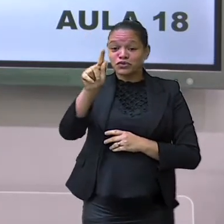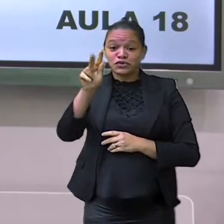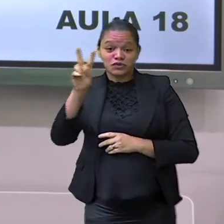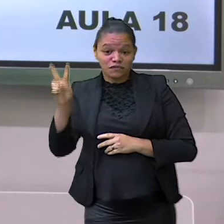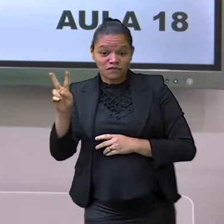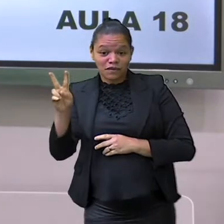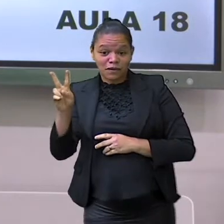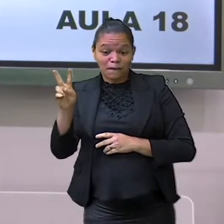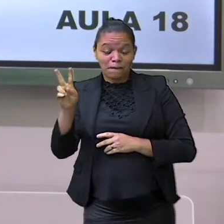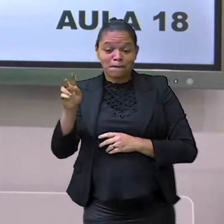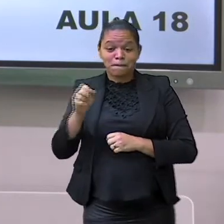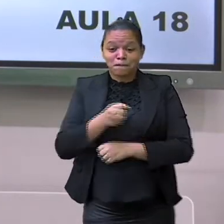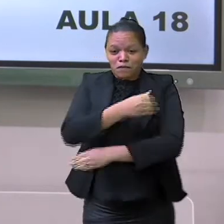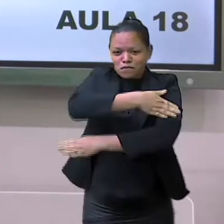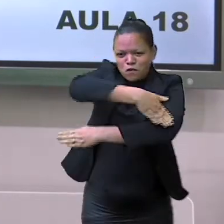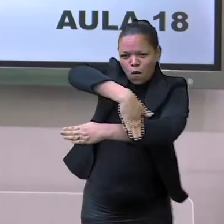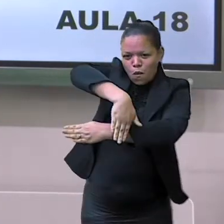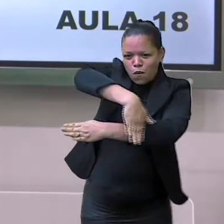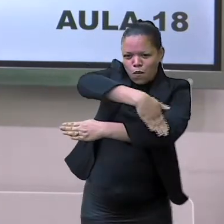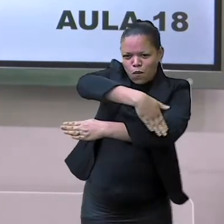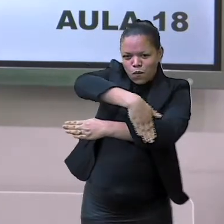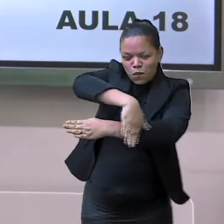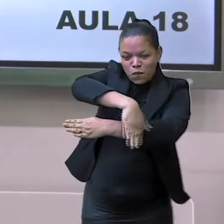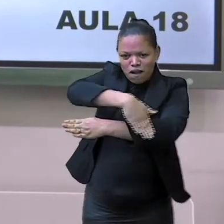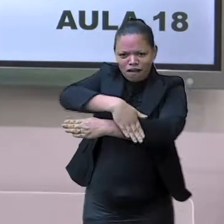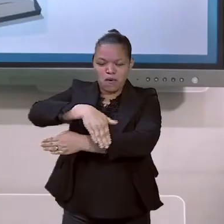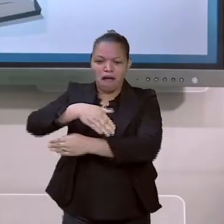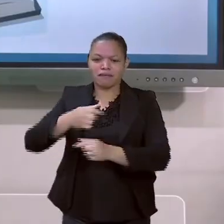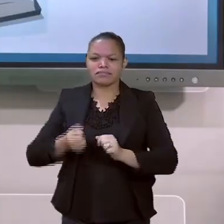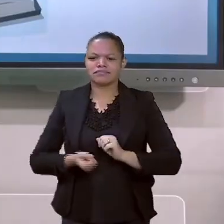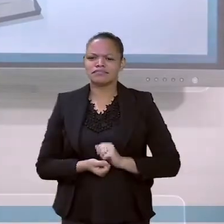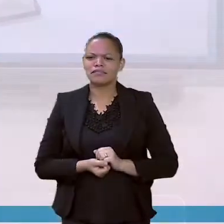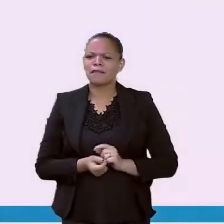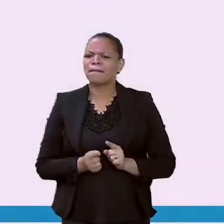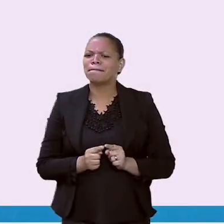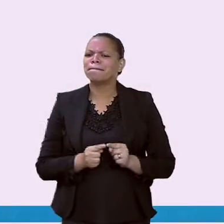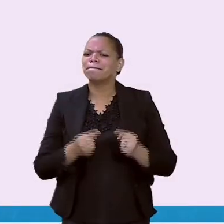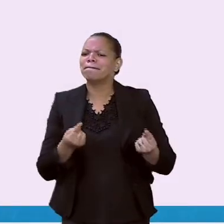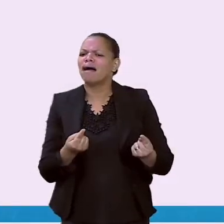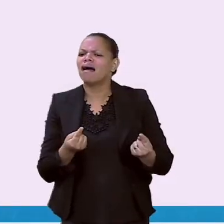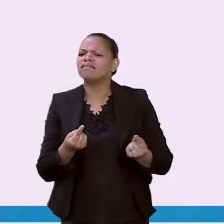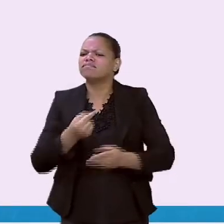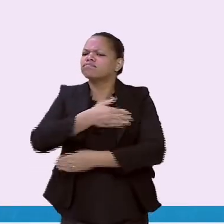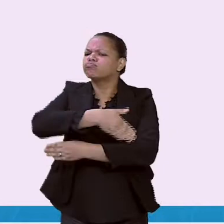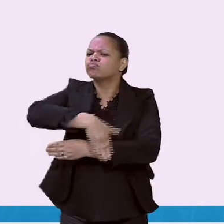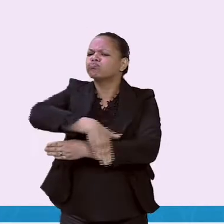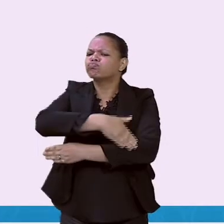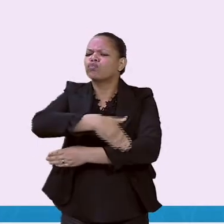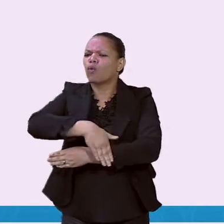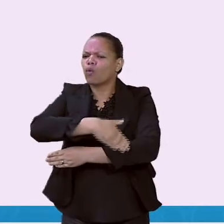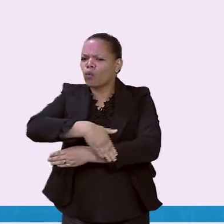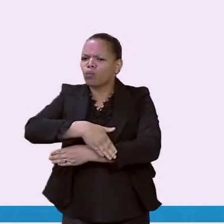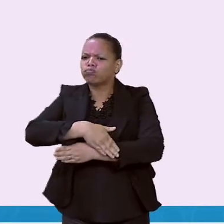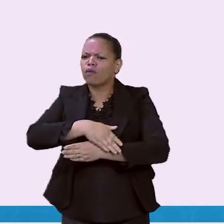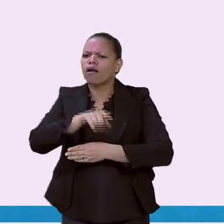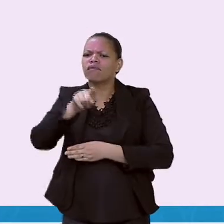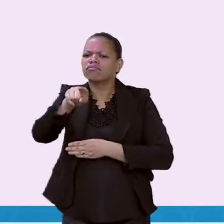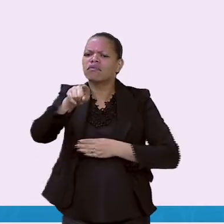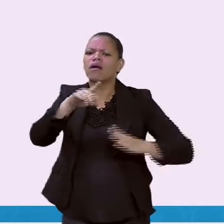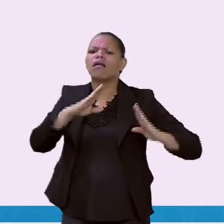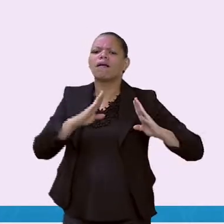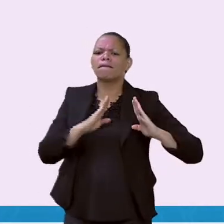é sobre a rua. Vamos lá? A rua em que você mora, ela é uma avenida,